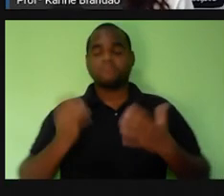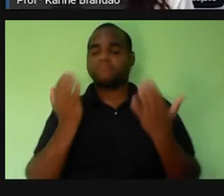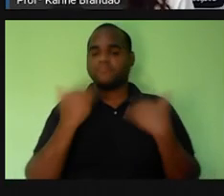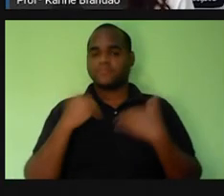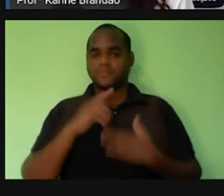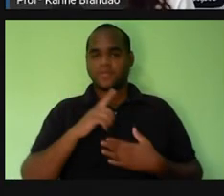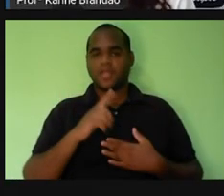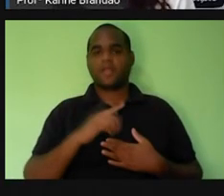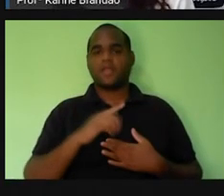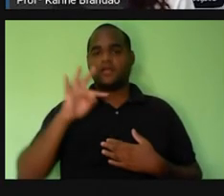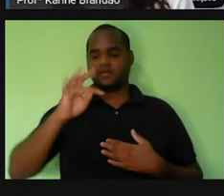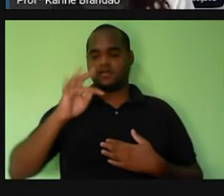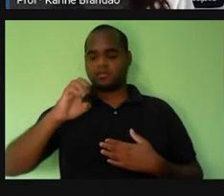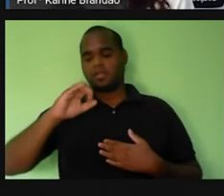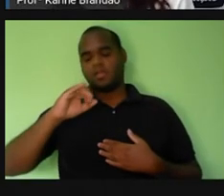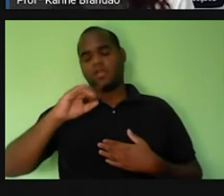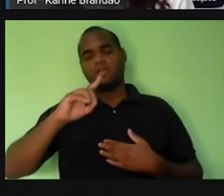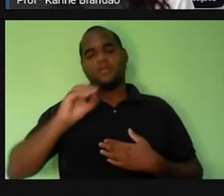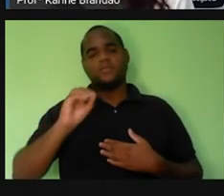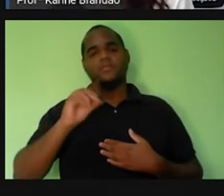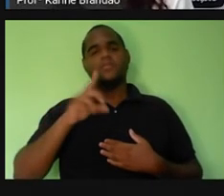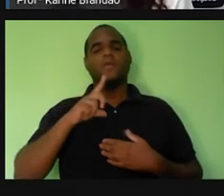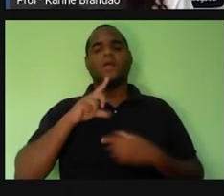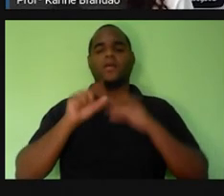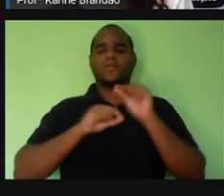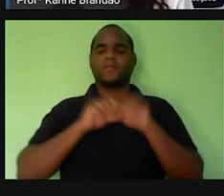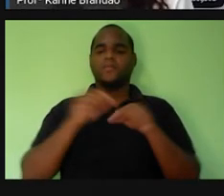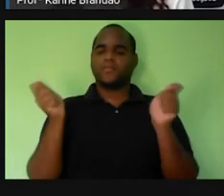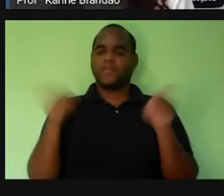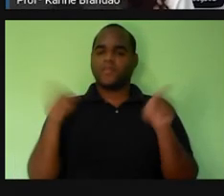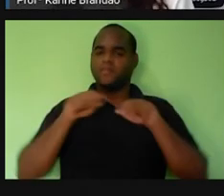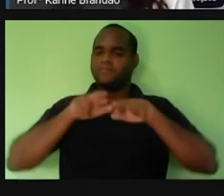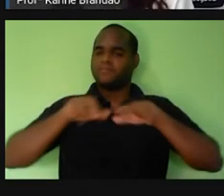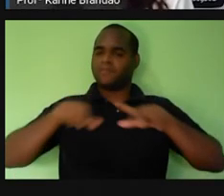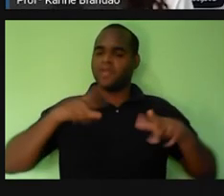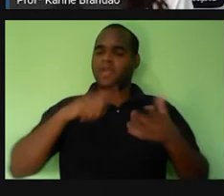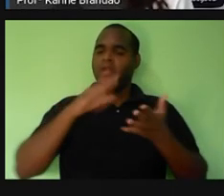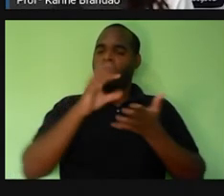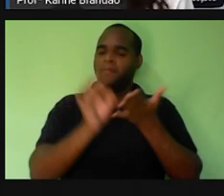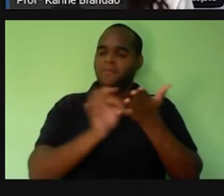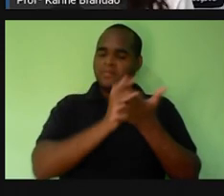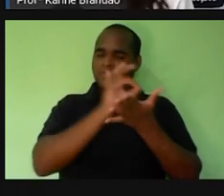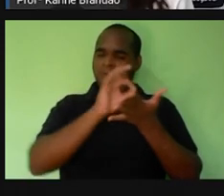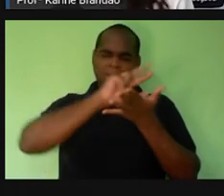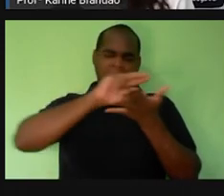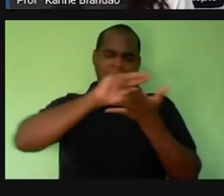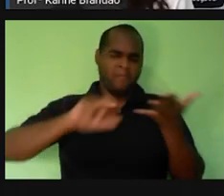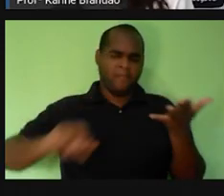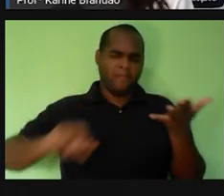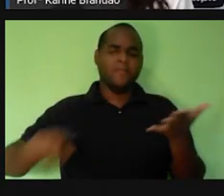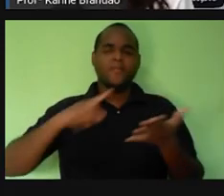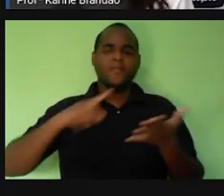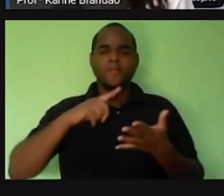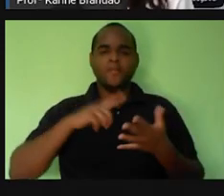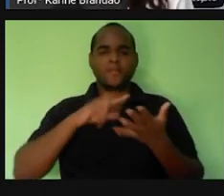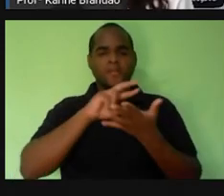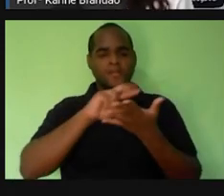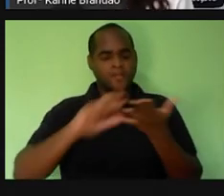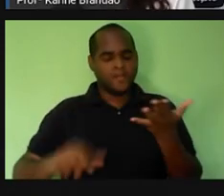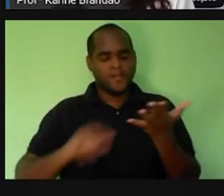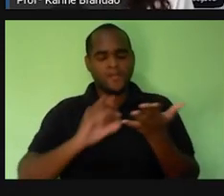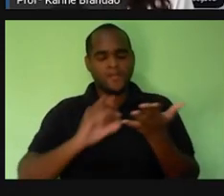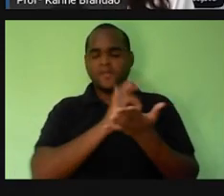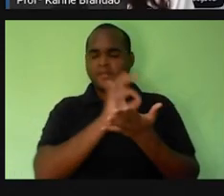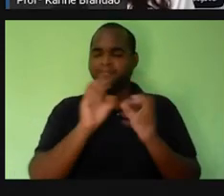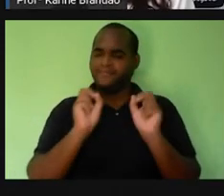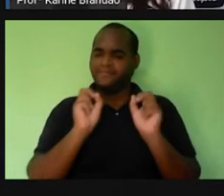tecidos. E esses tecidos vão ser formados de diversas células, né? Milhares de células, ok?